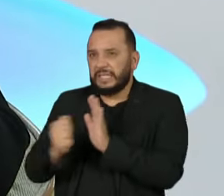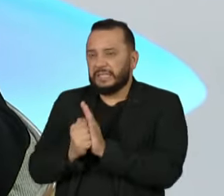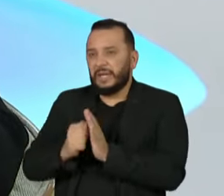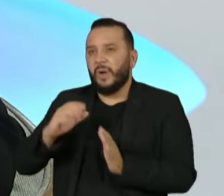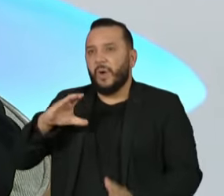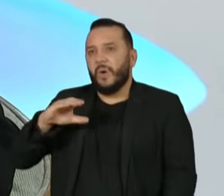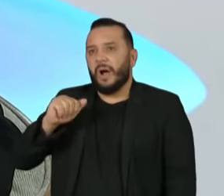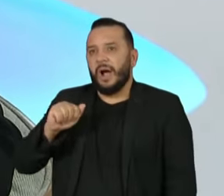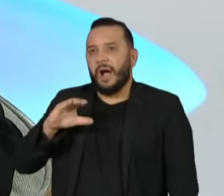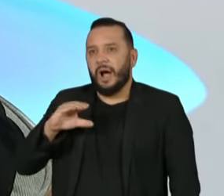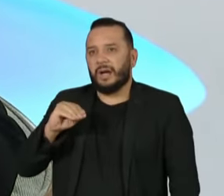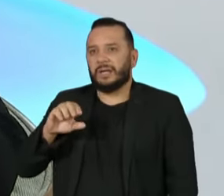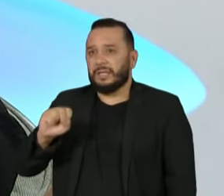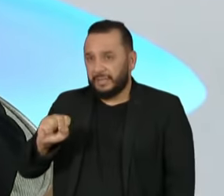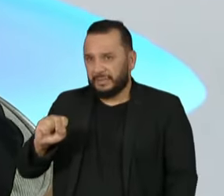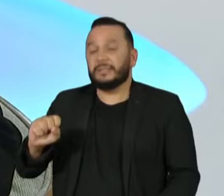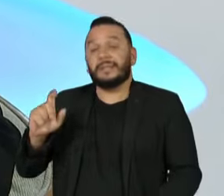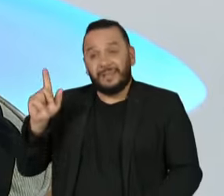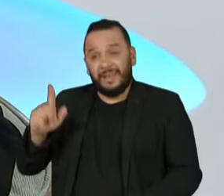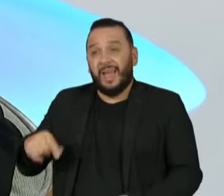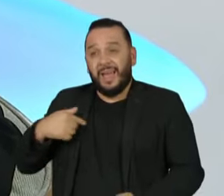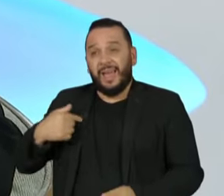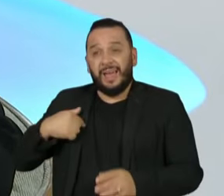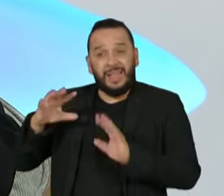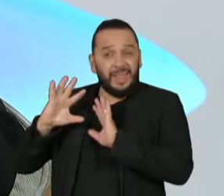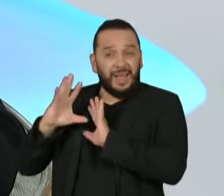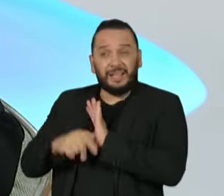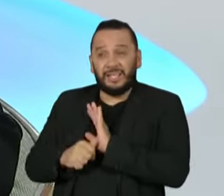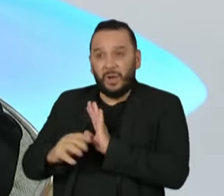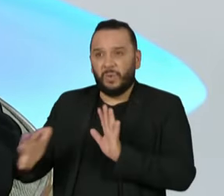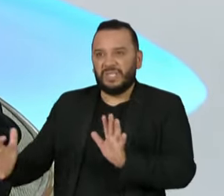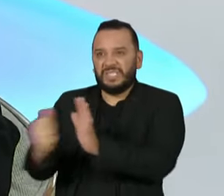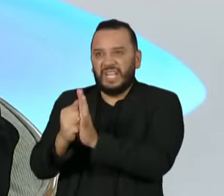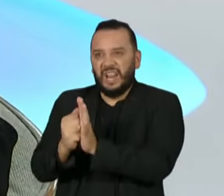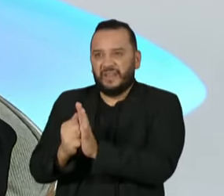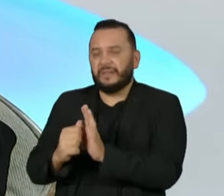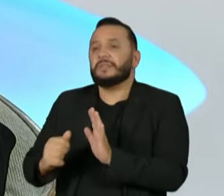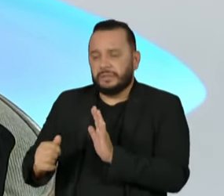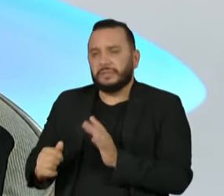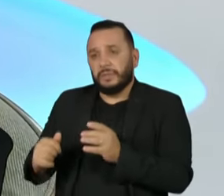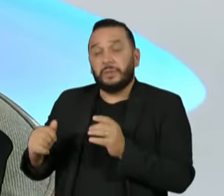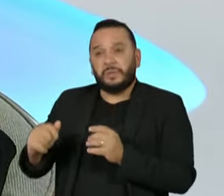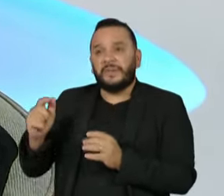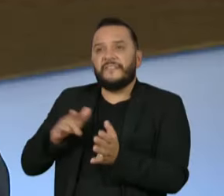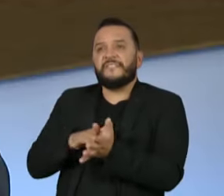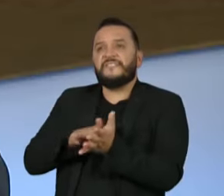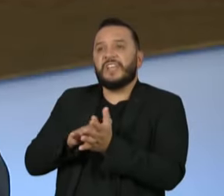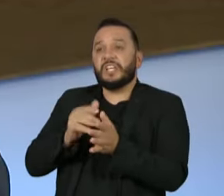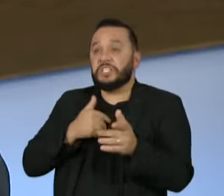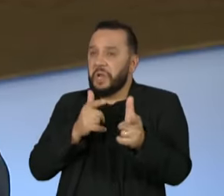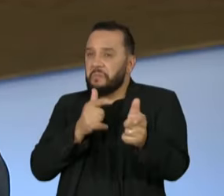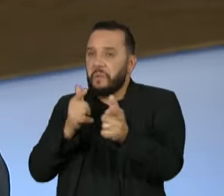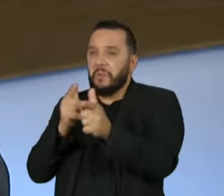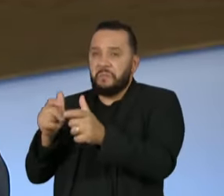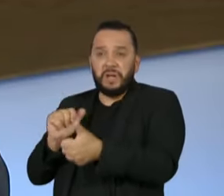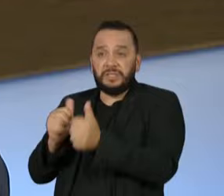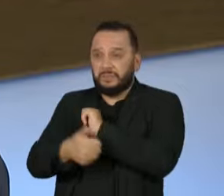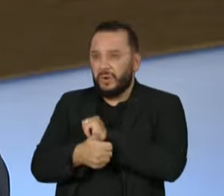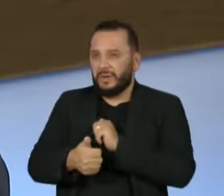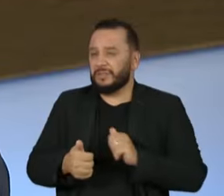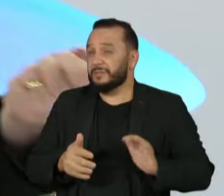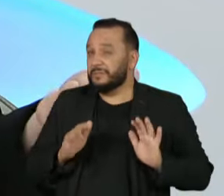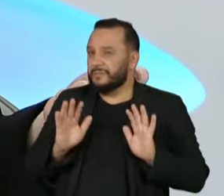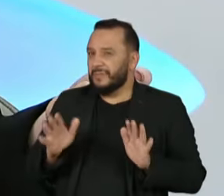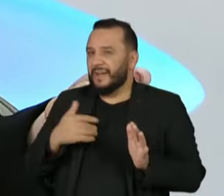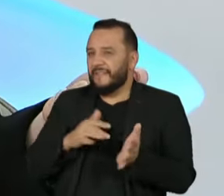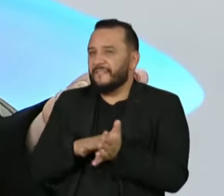que se passam por colecionadores, por atiradores, por esportistas, para conseguir